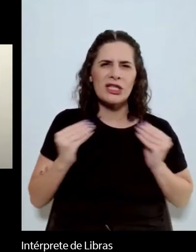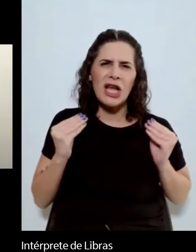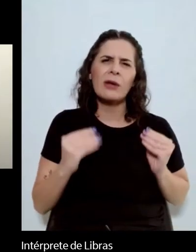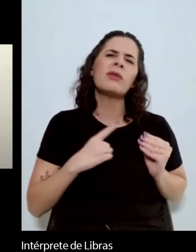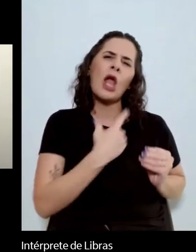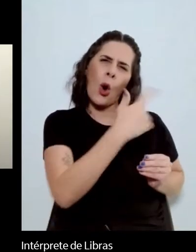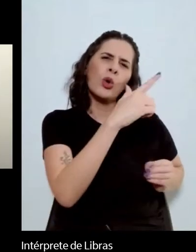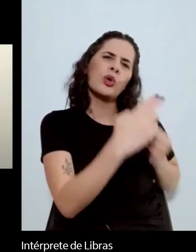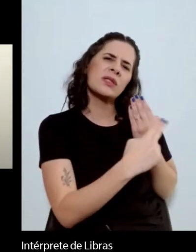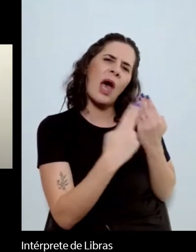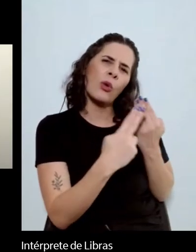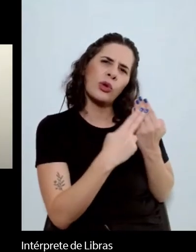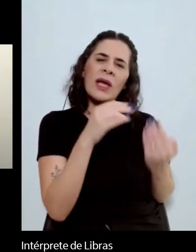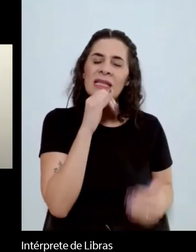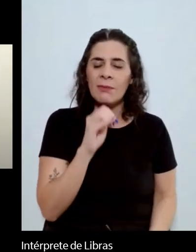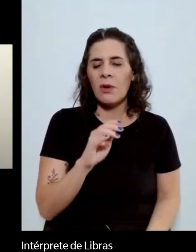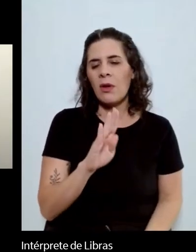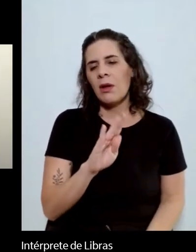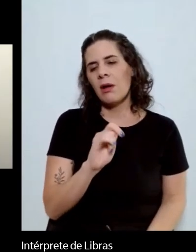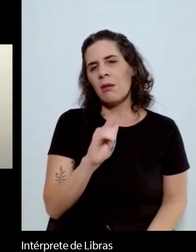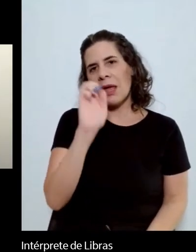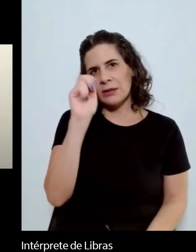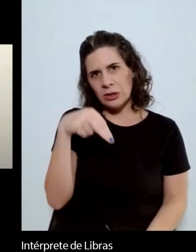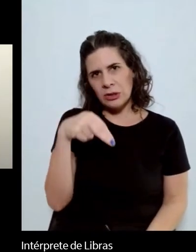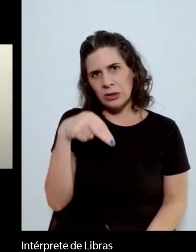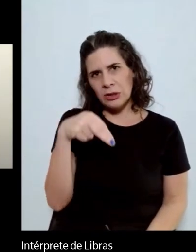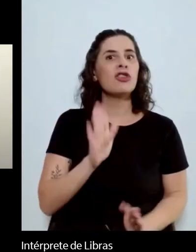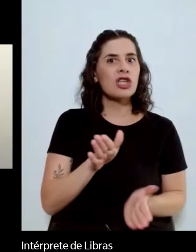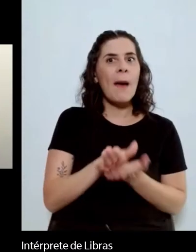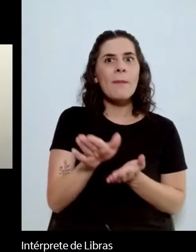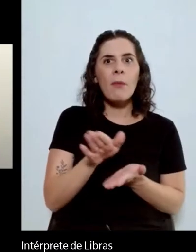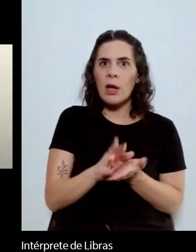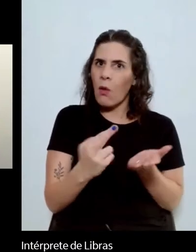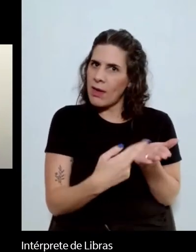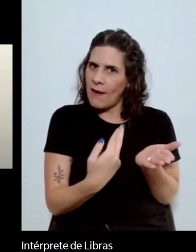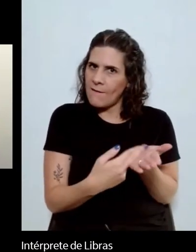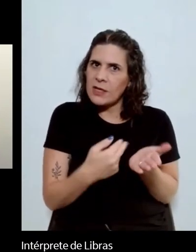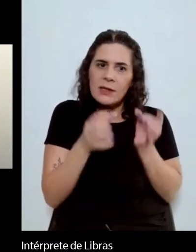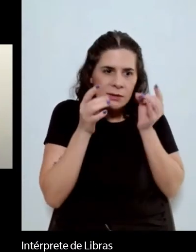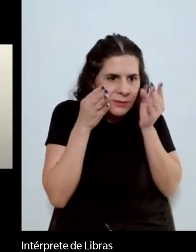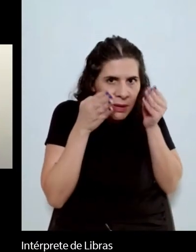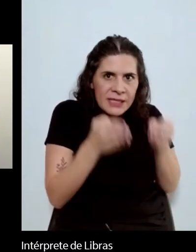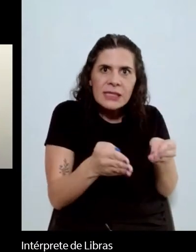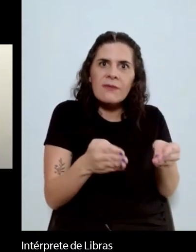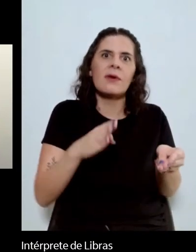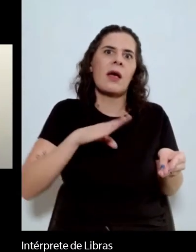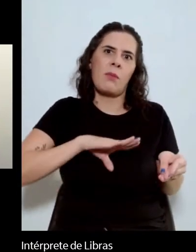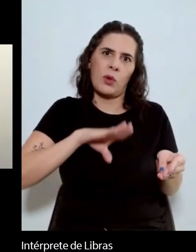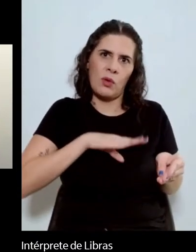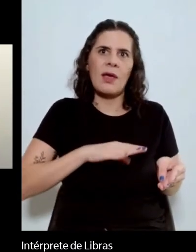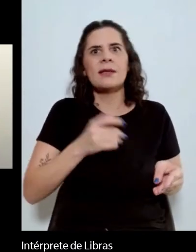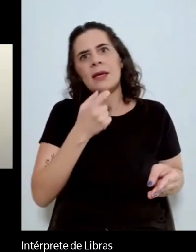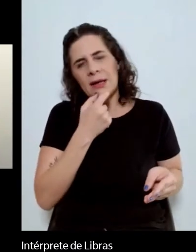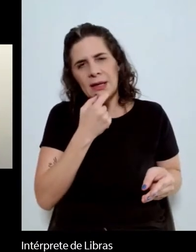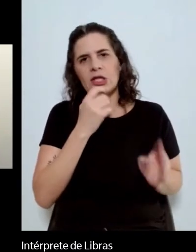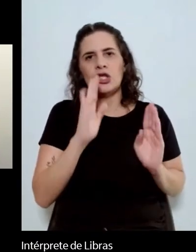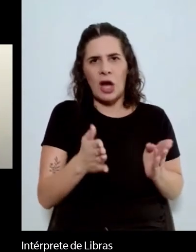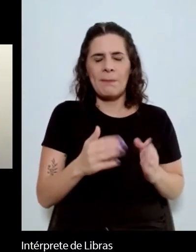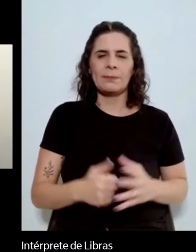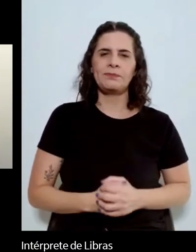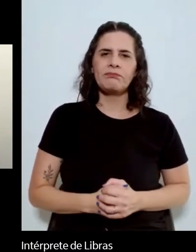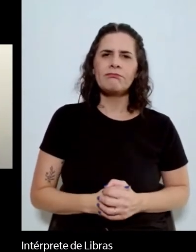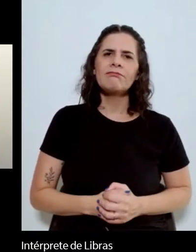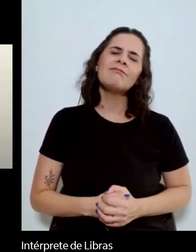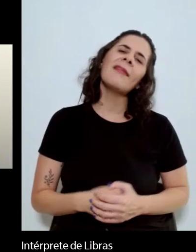com o John Gladson e um número não pequeno de publicações em revistas especializadas em português e inglês. Ana Cláudia, é uma